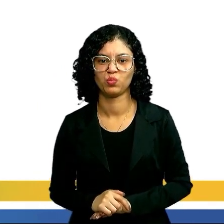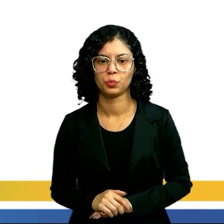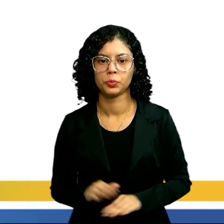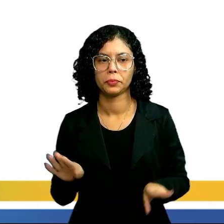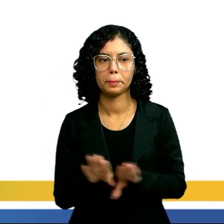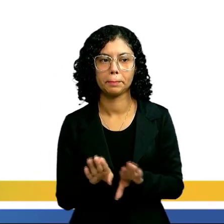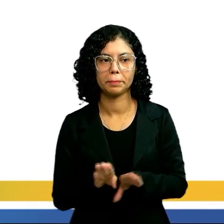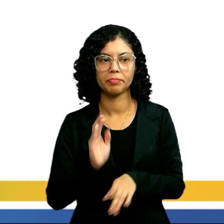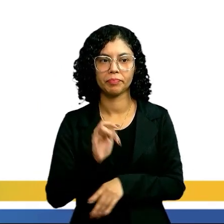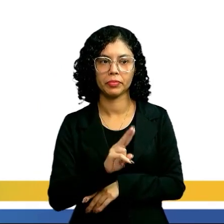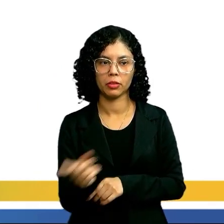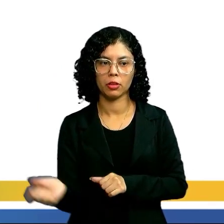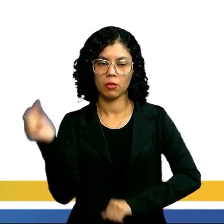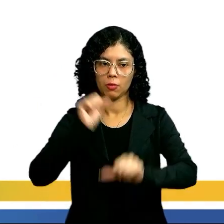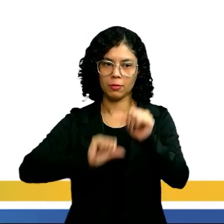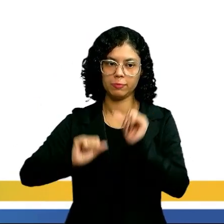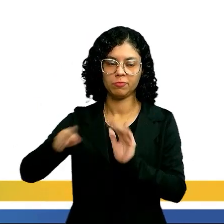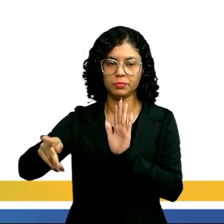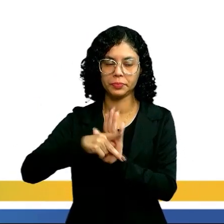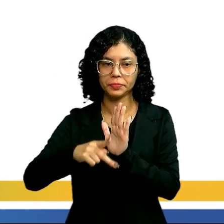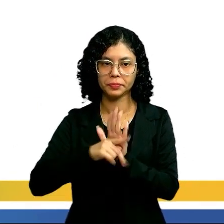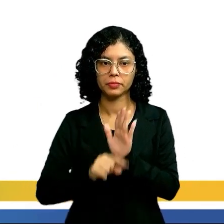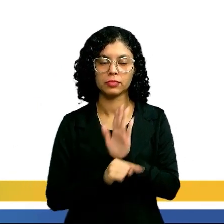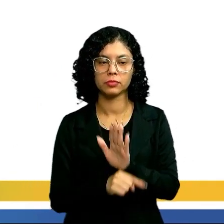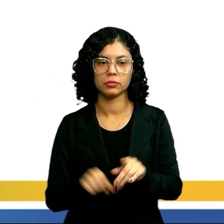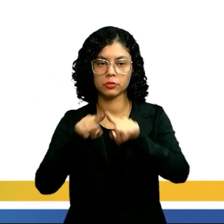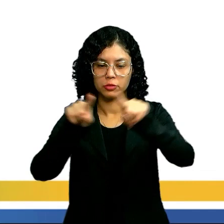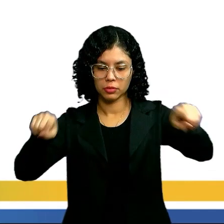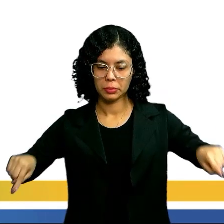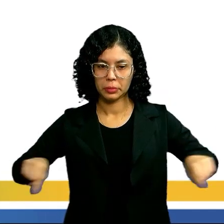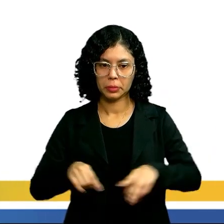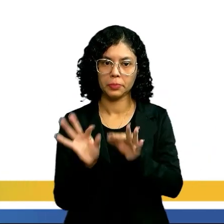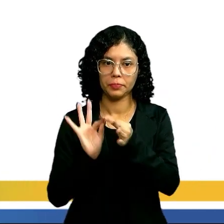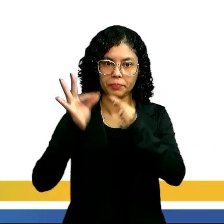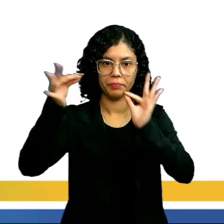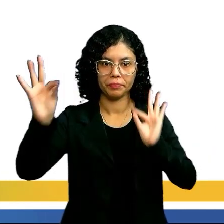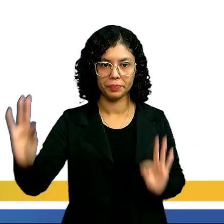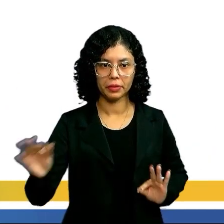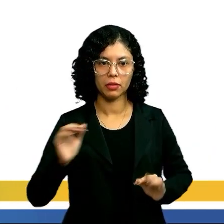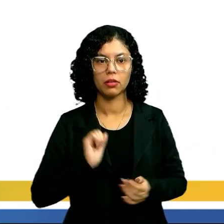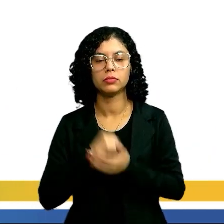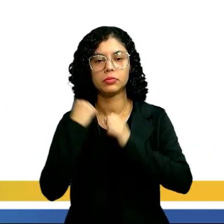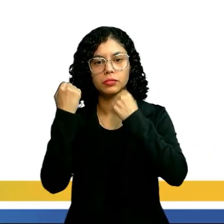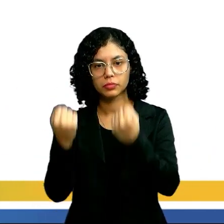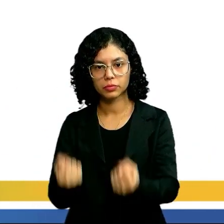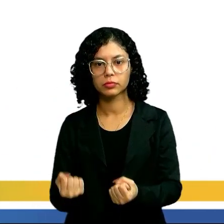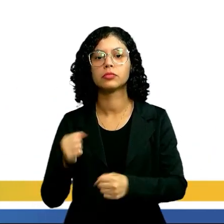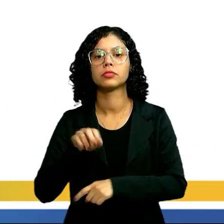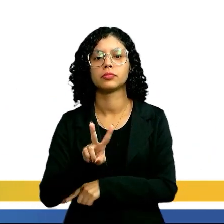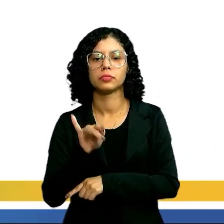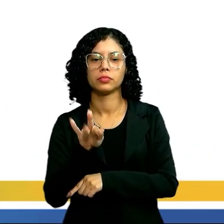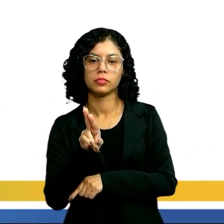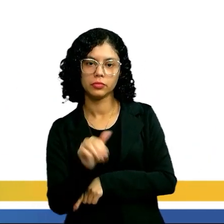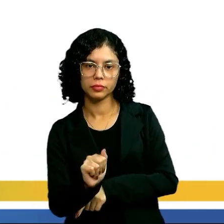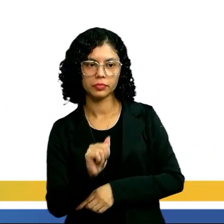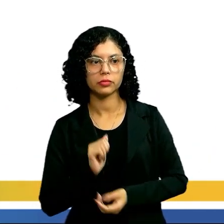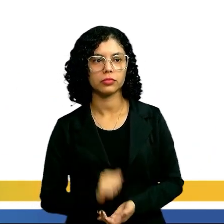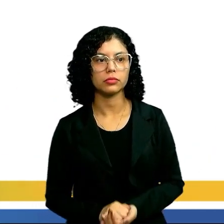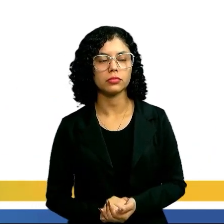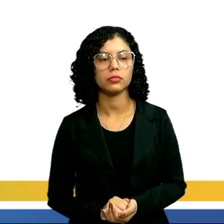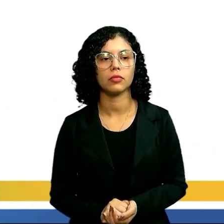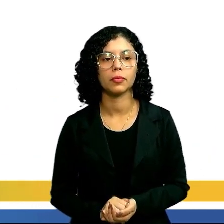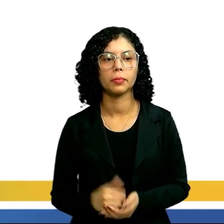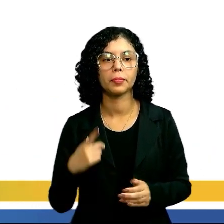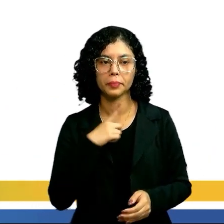D inversamente proporcional ao quadrado da distância entre os suportes da